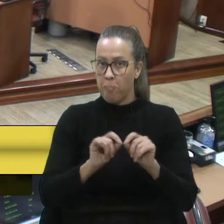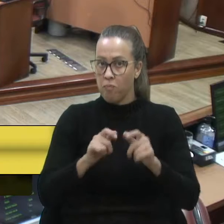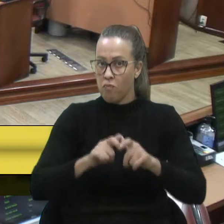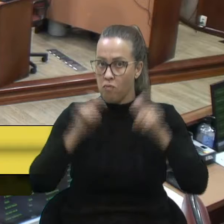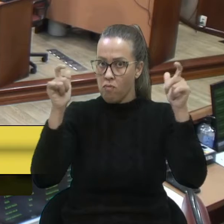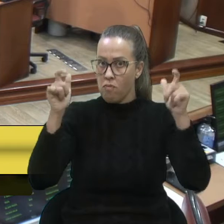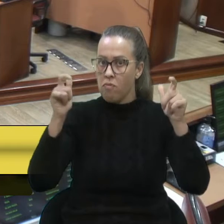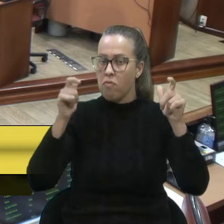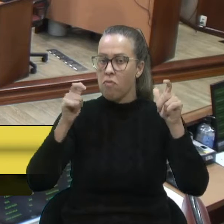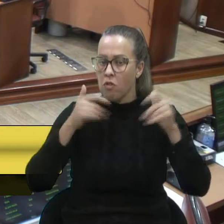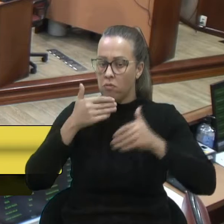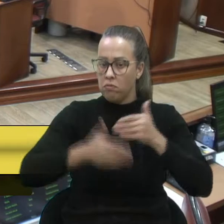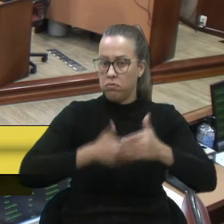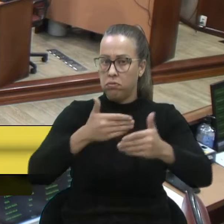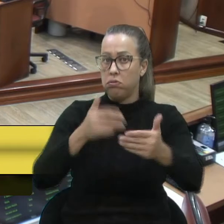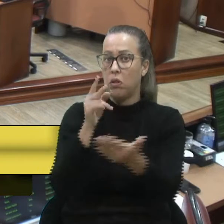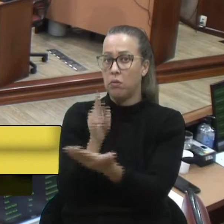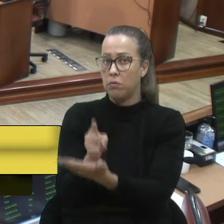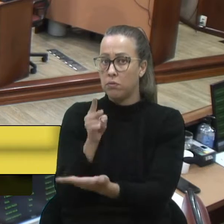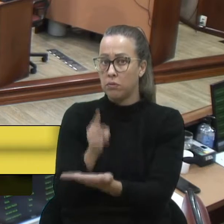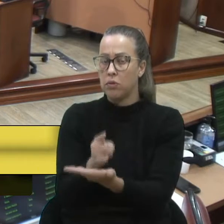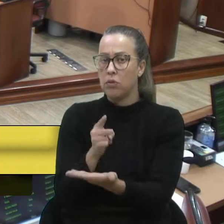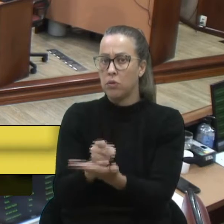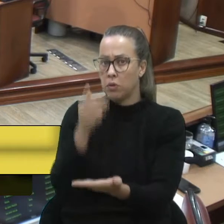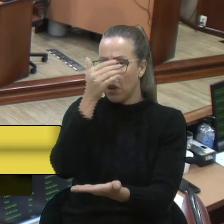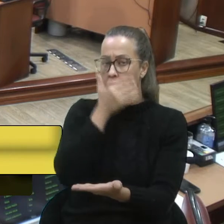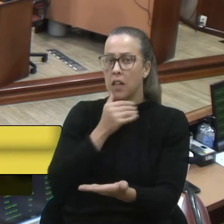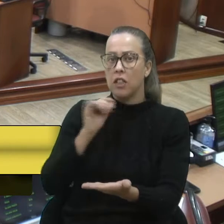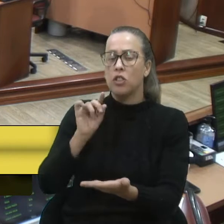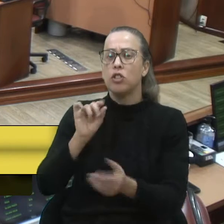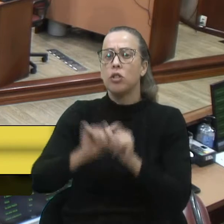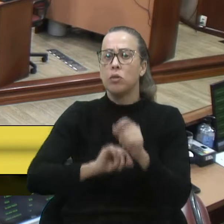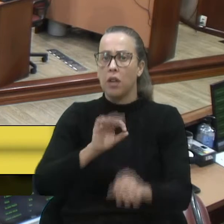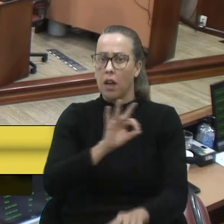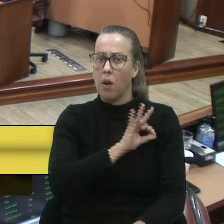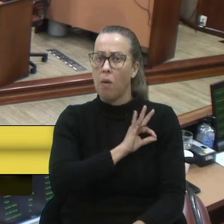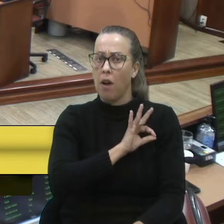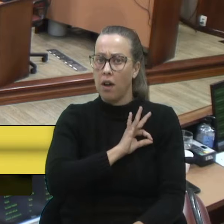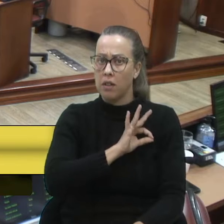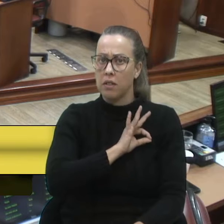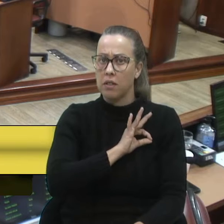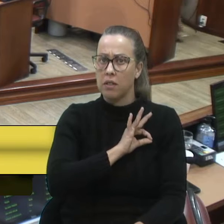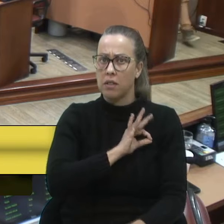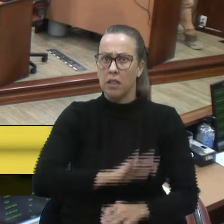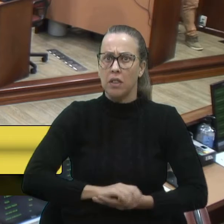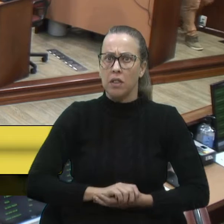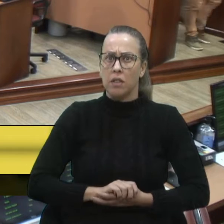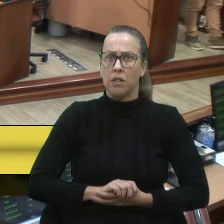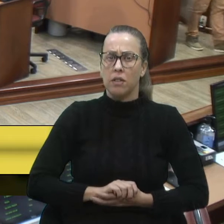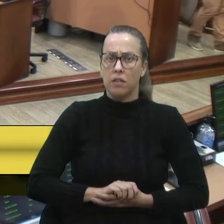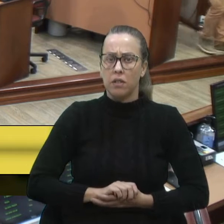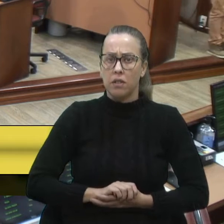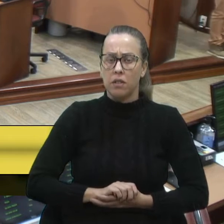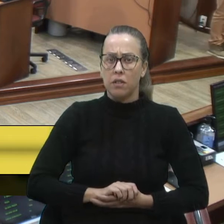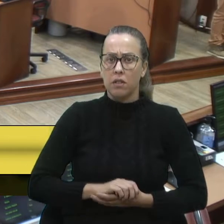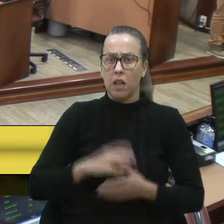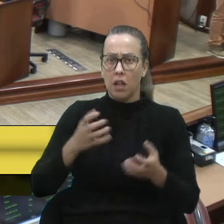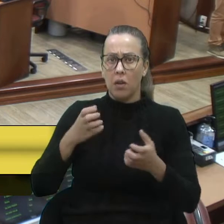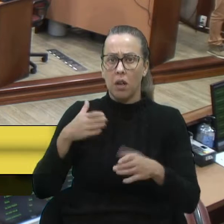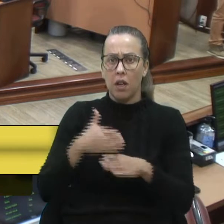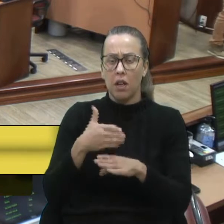avanços. Continuo achando que a guarda não deve participar